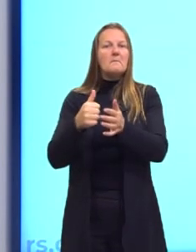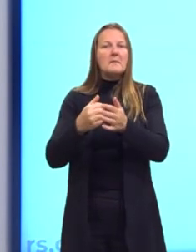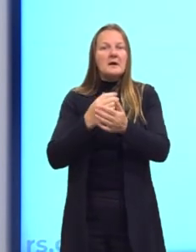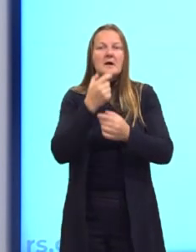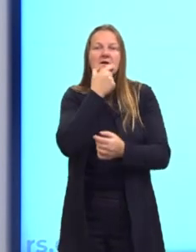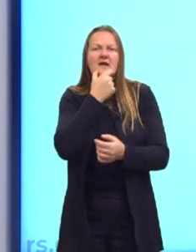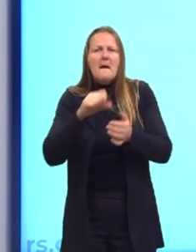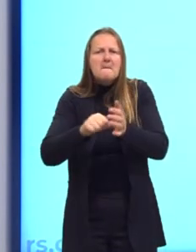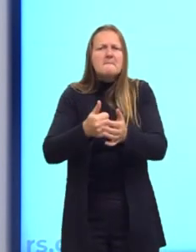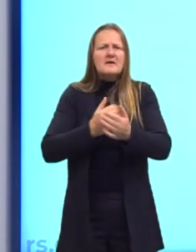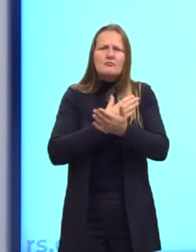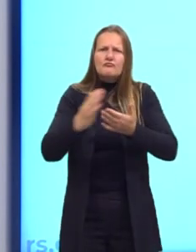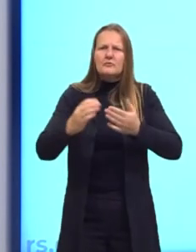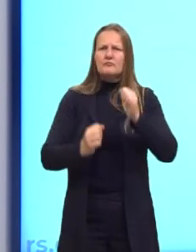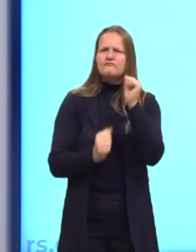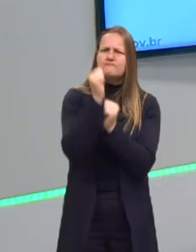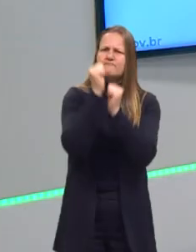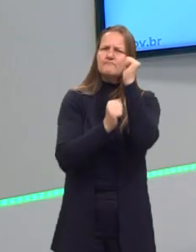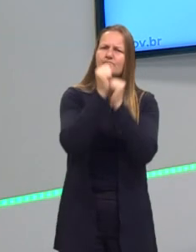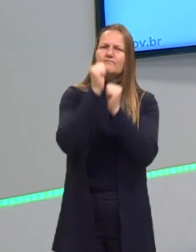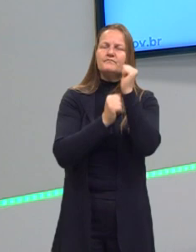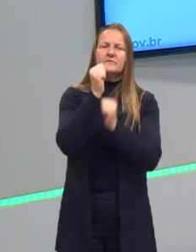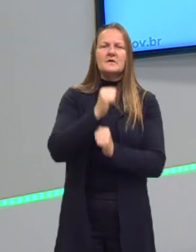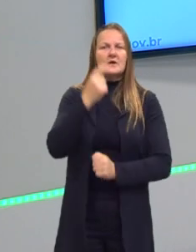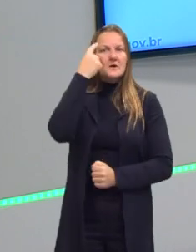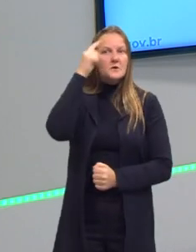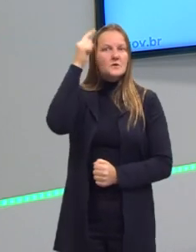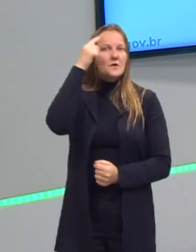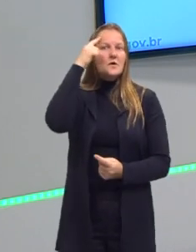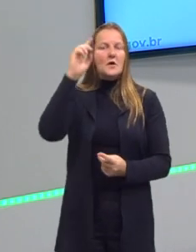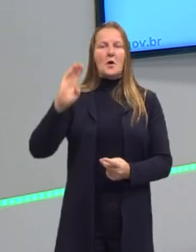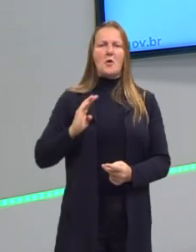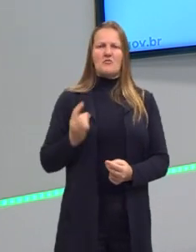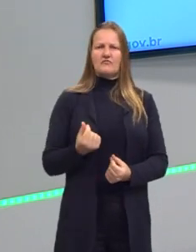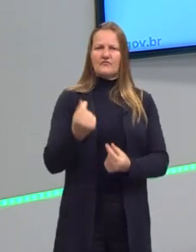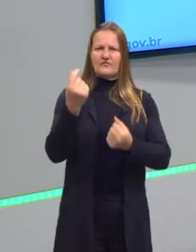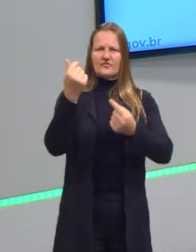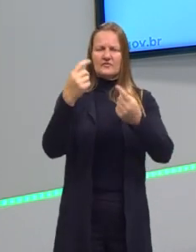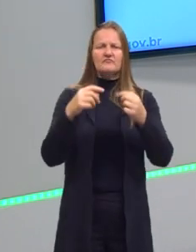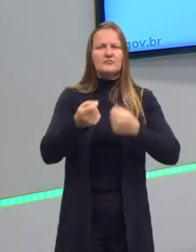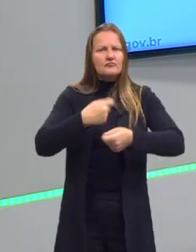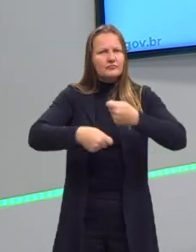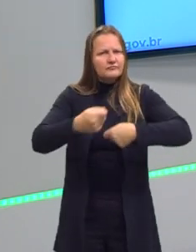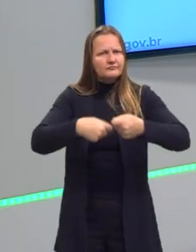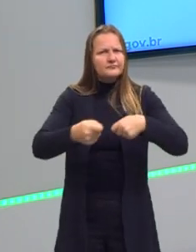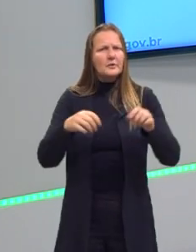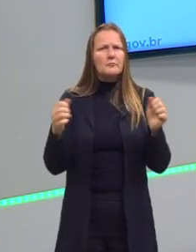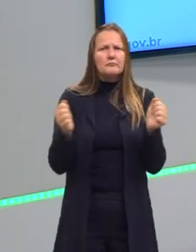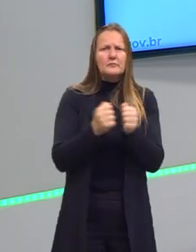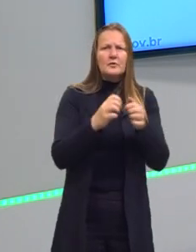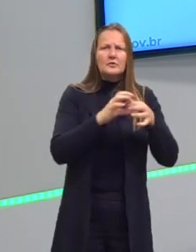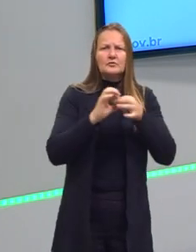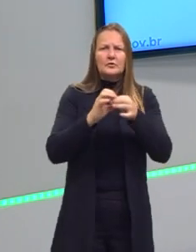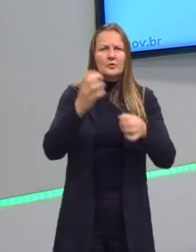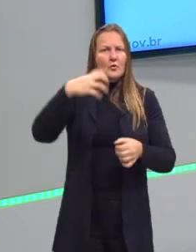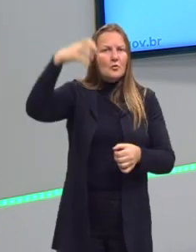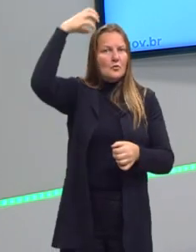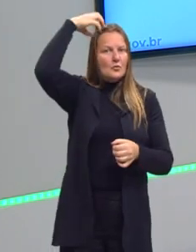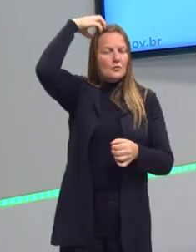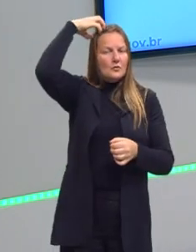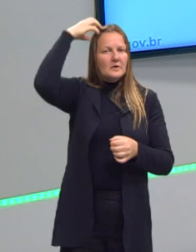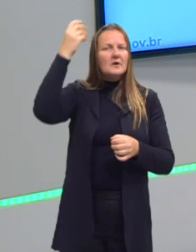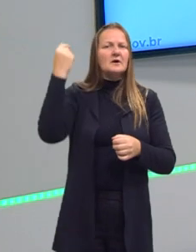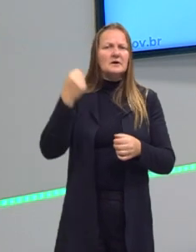na Inglaterra que essas ideias burguesas, não mais mercantilistas, porque o rei, a política do